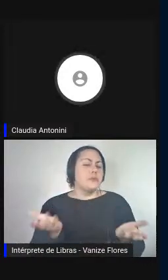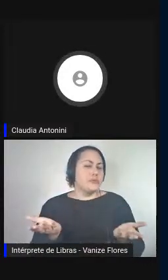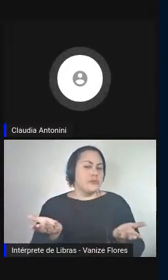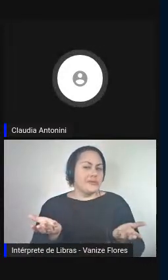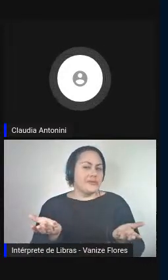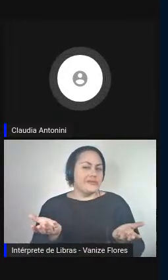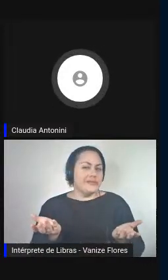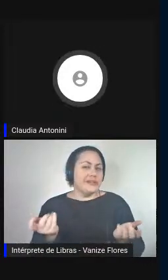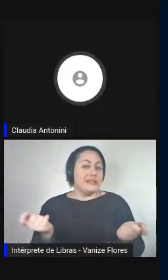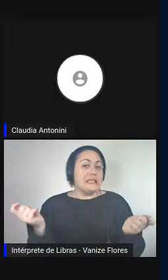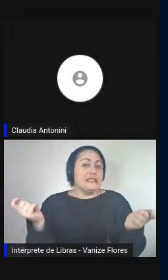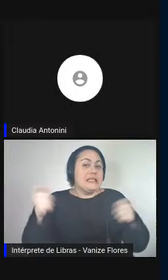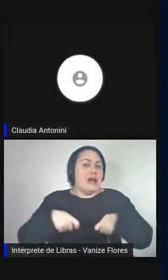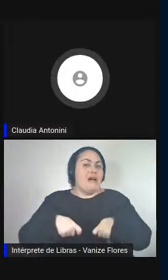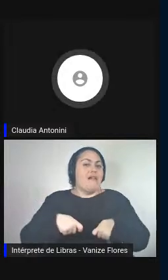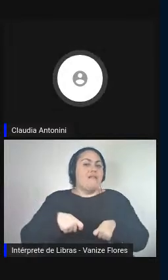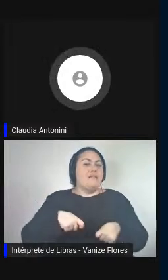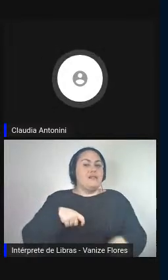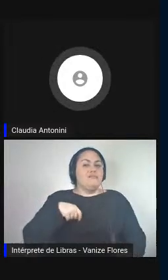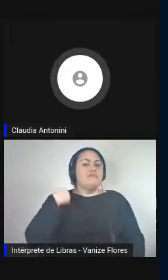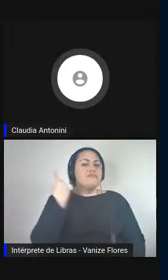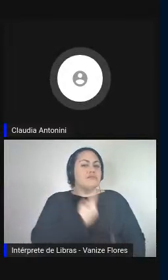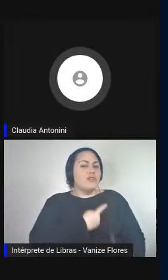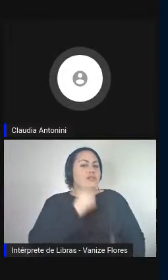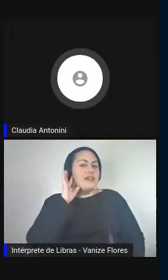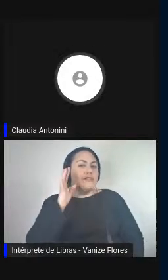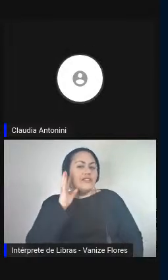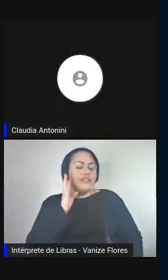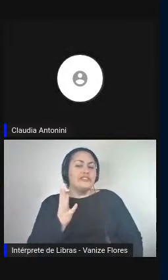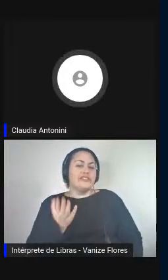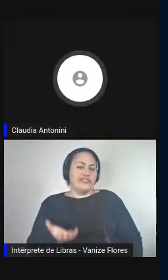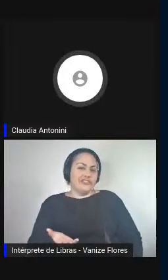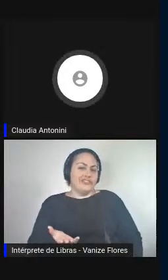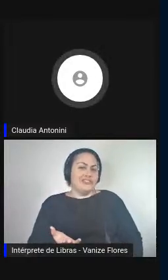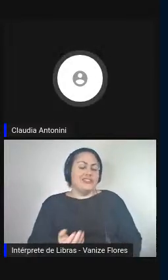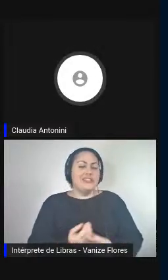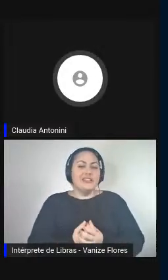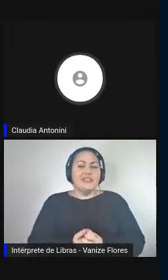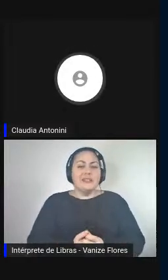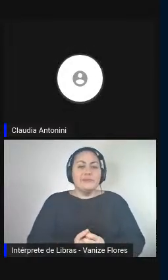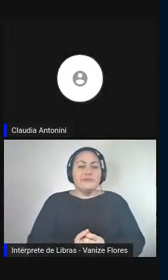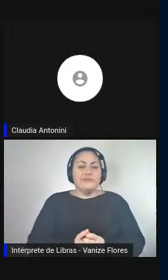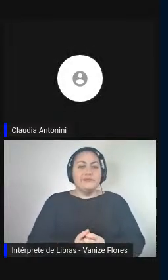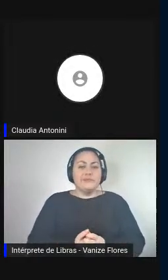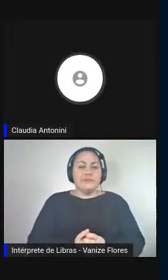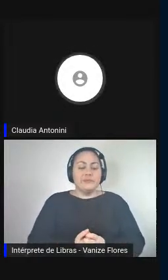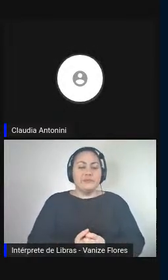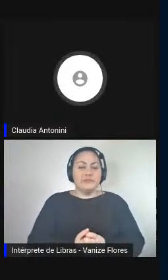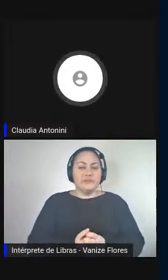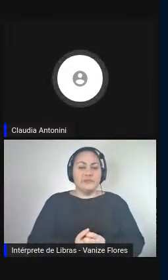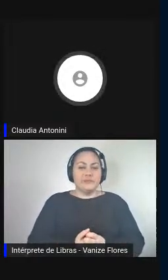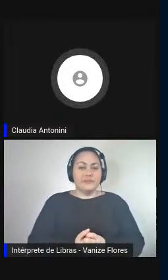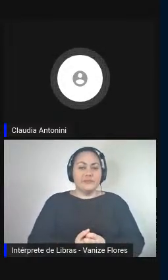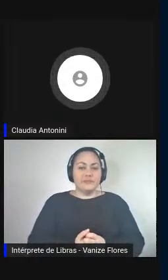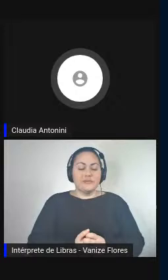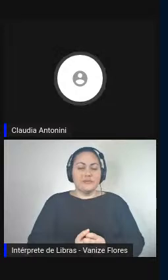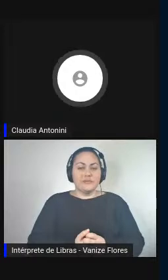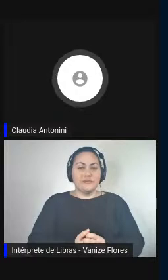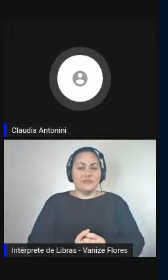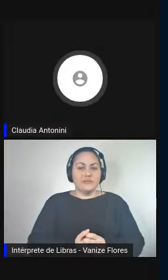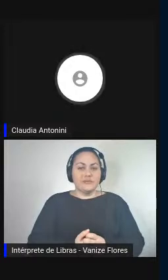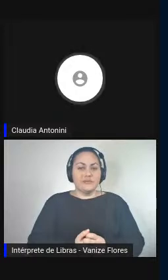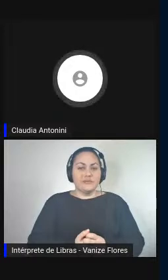tocam, sobretudo, para quem desenvolve instrumentos que fazem para